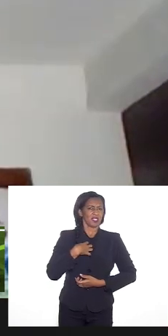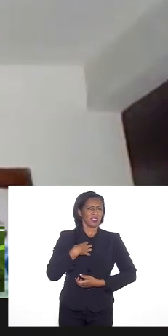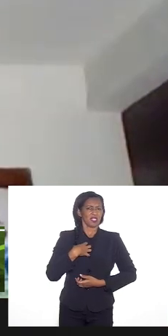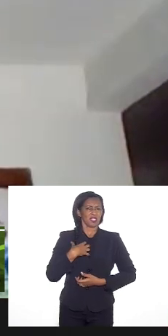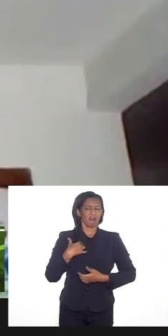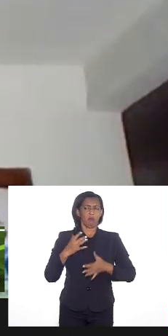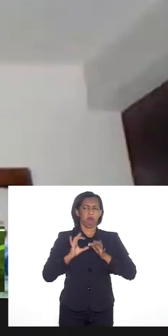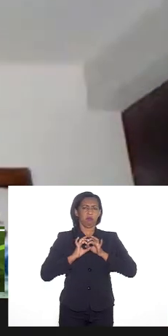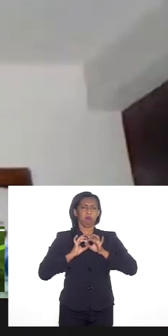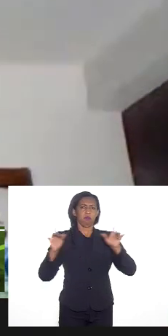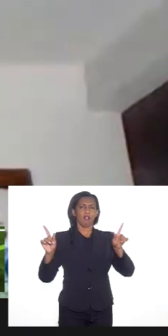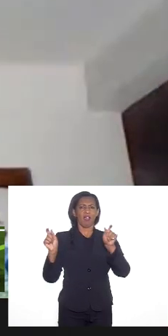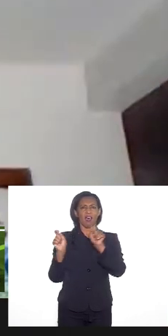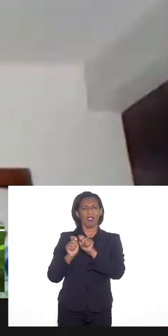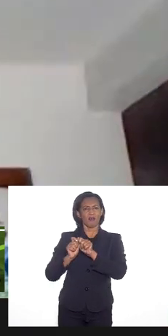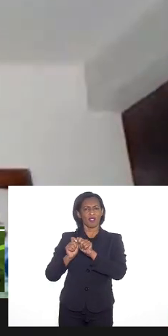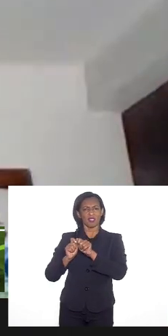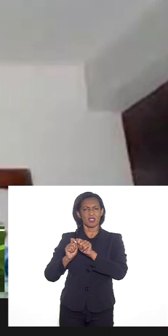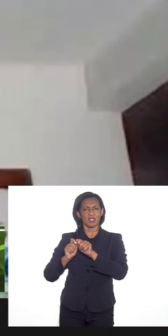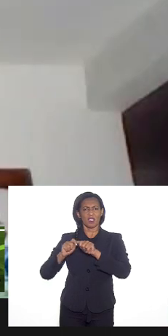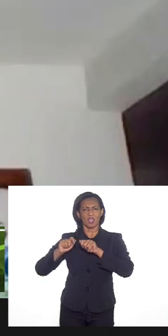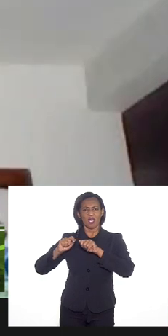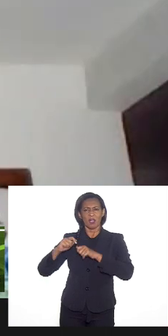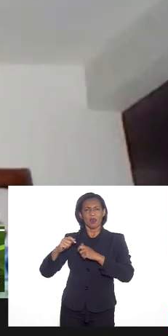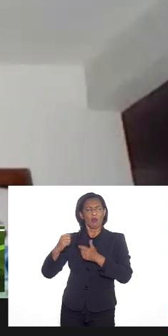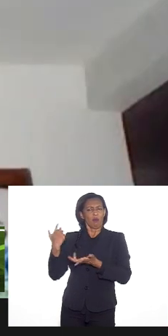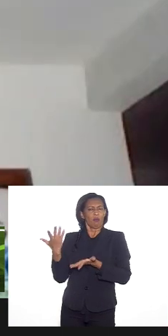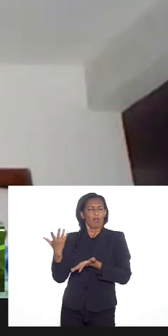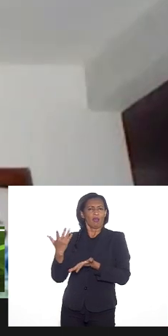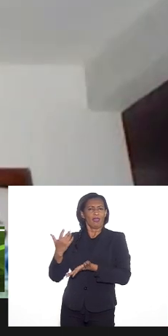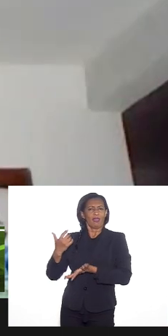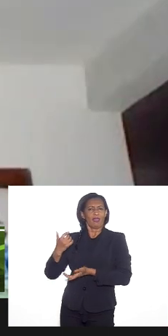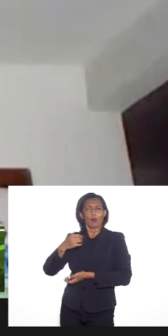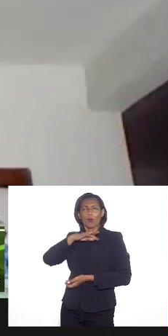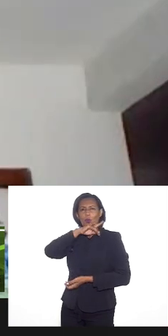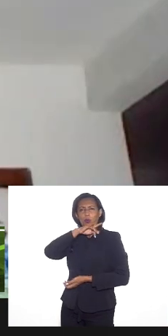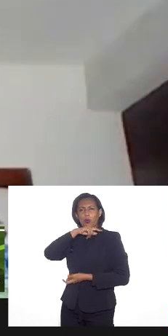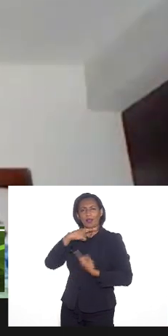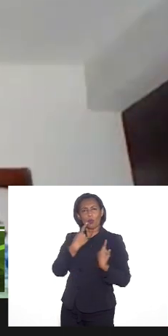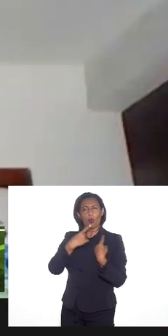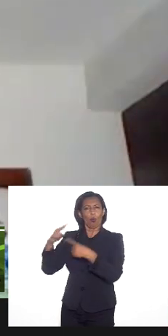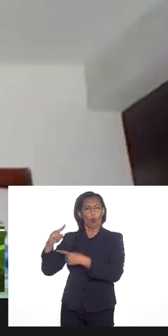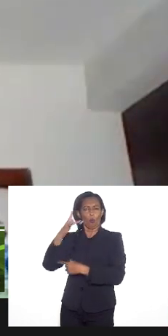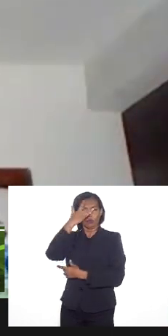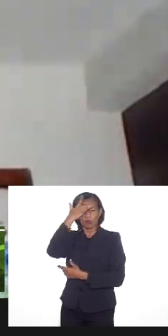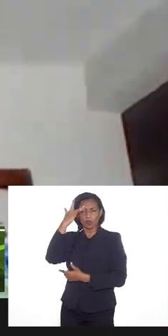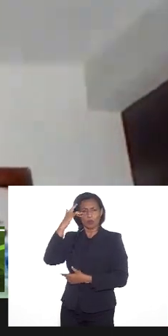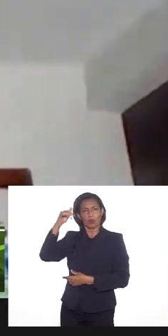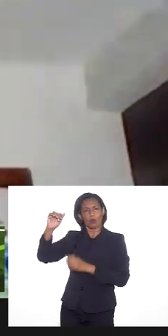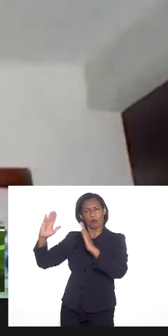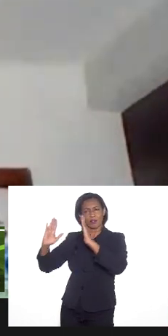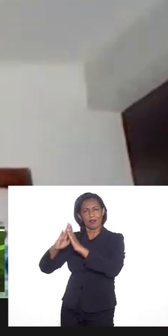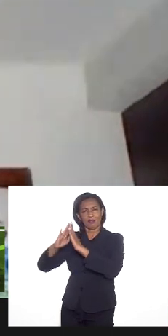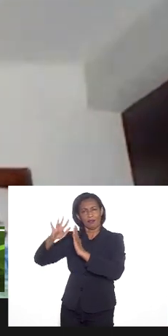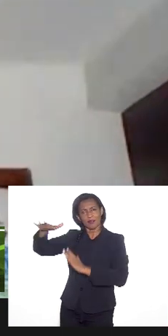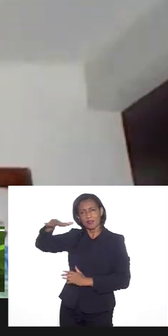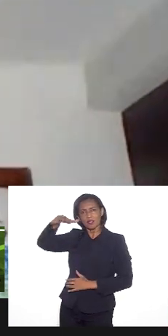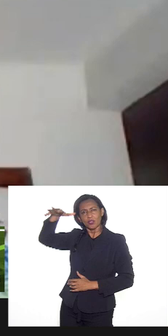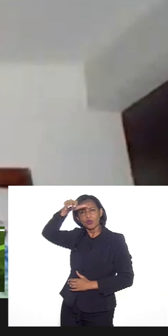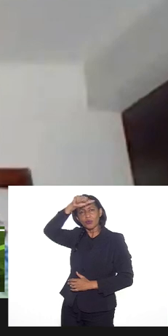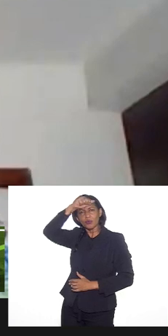a realizar tais atrocidades aos nossos territórios, às nossas lideranças civilizatórias